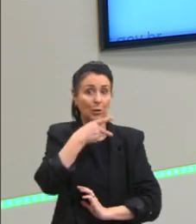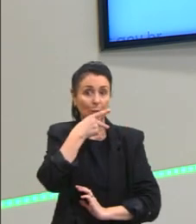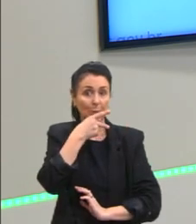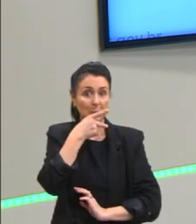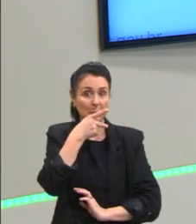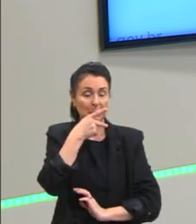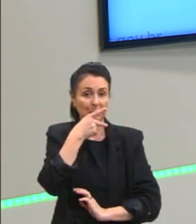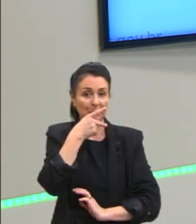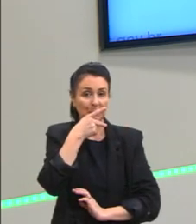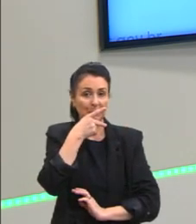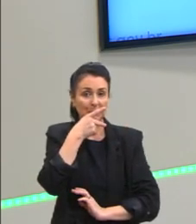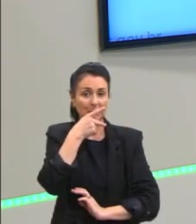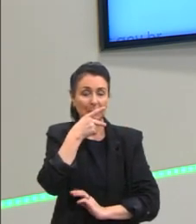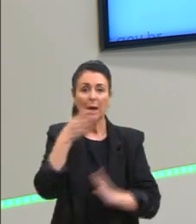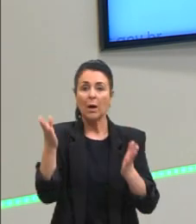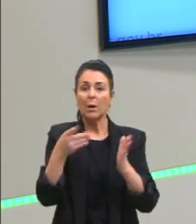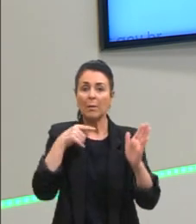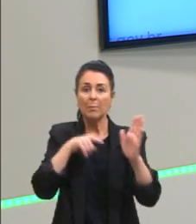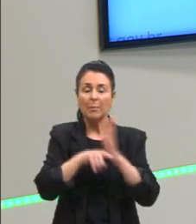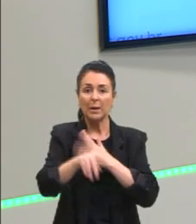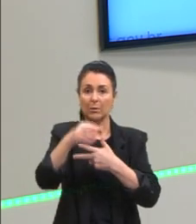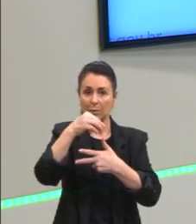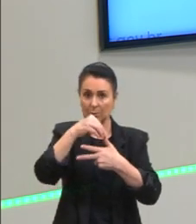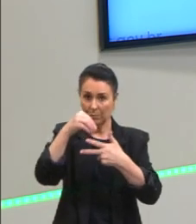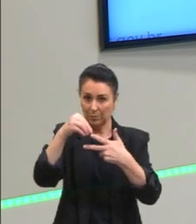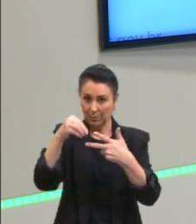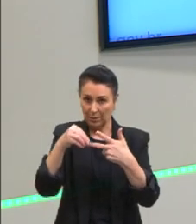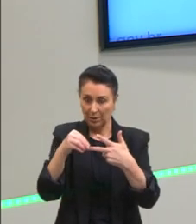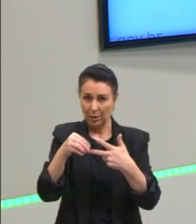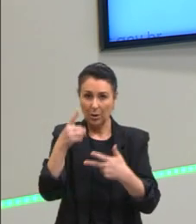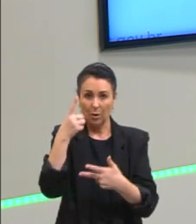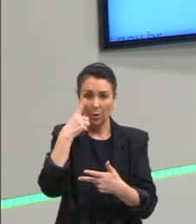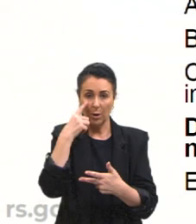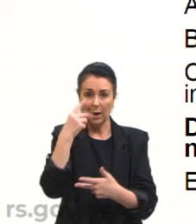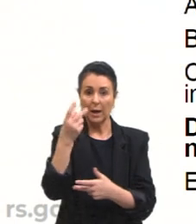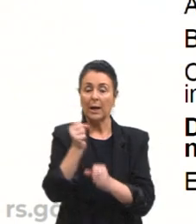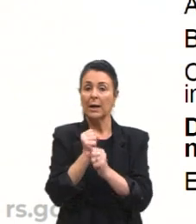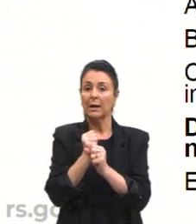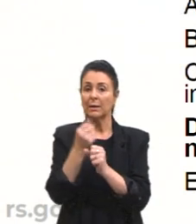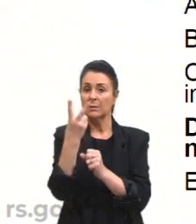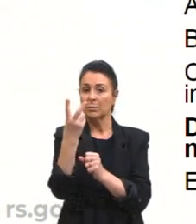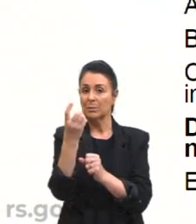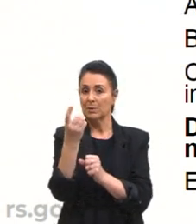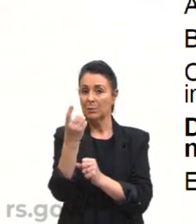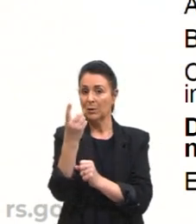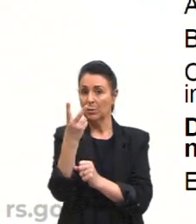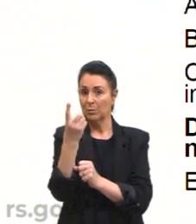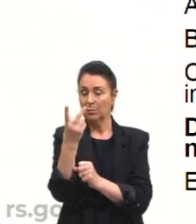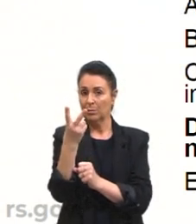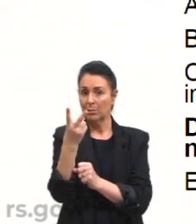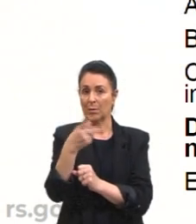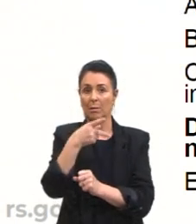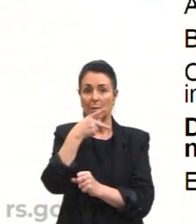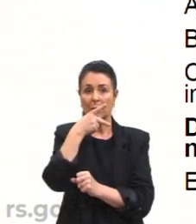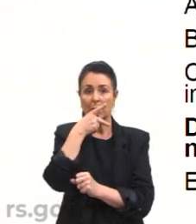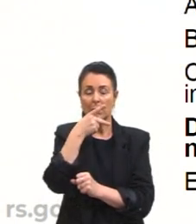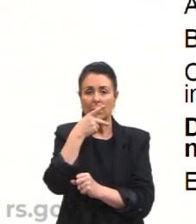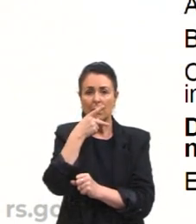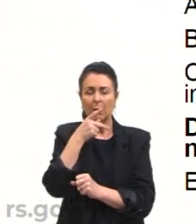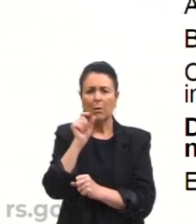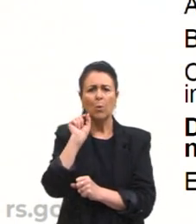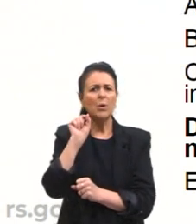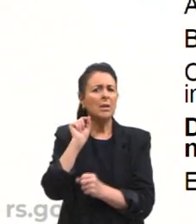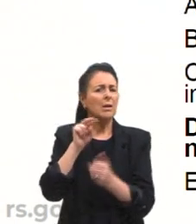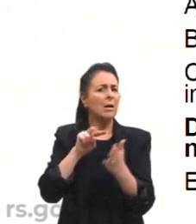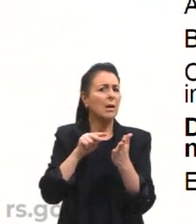Vamos deixar umas questões do Enem para não discutir. Olha essa aqui de 2012. Para Platão, o que havia de